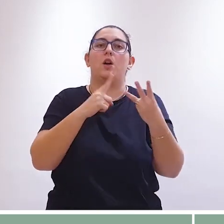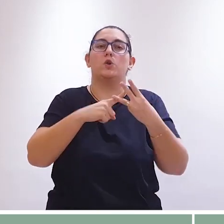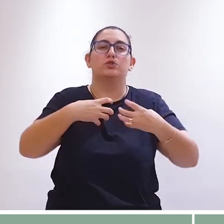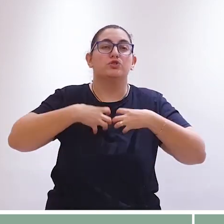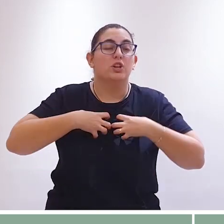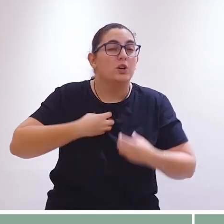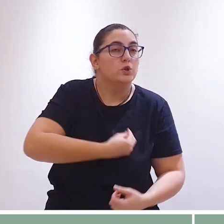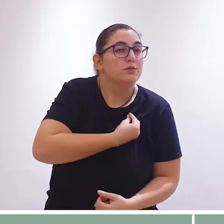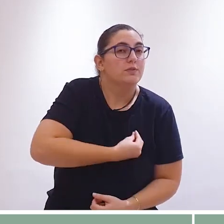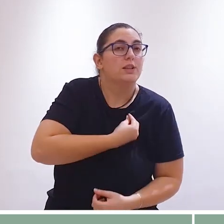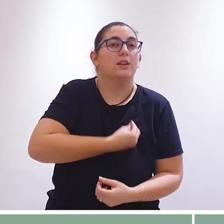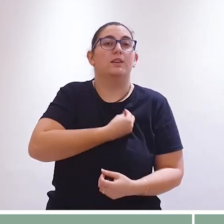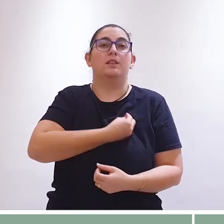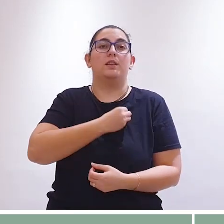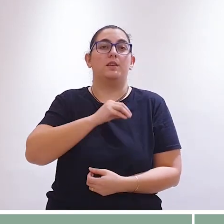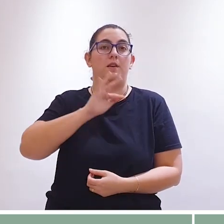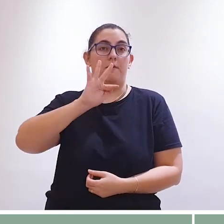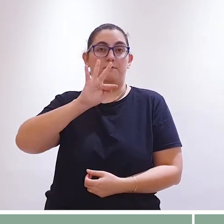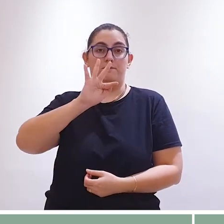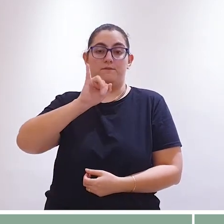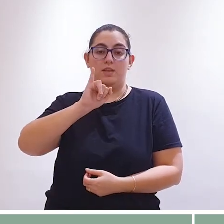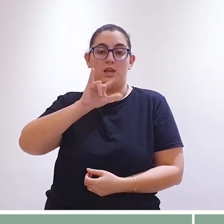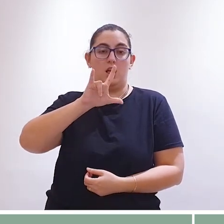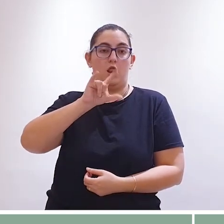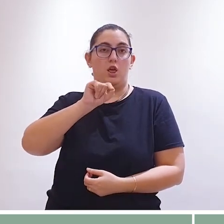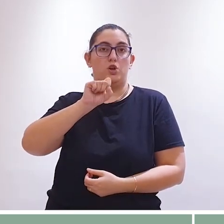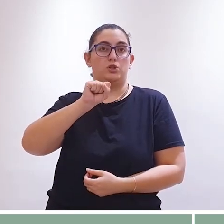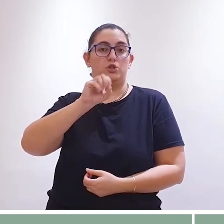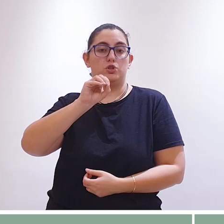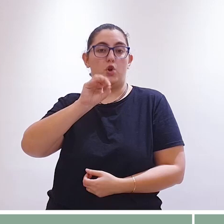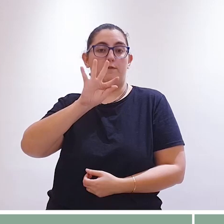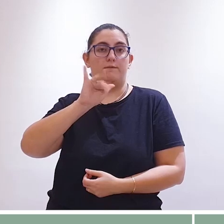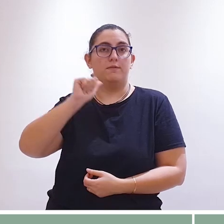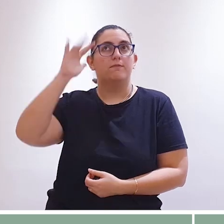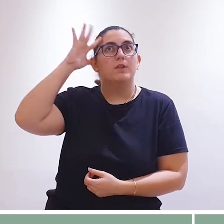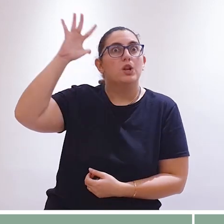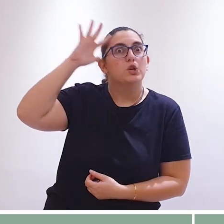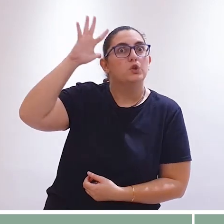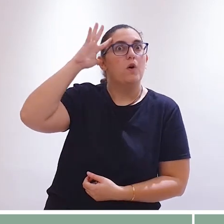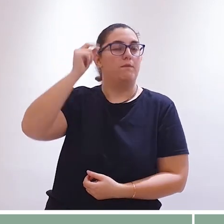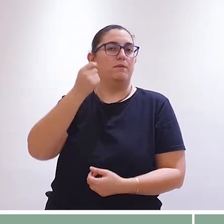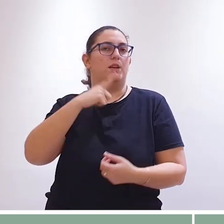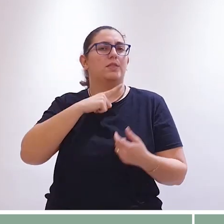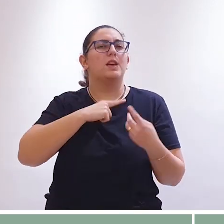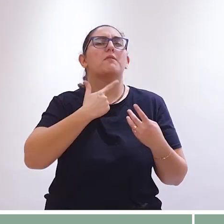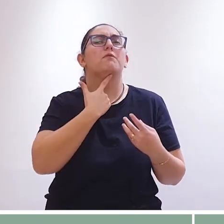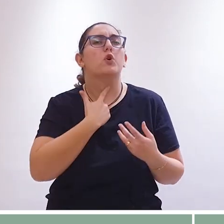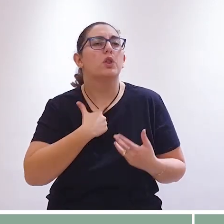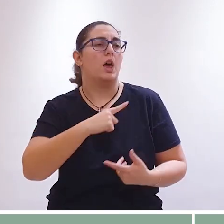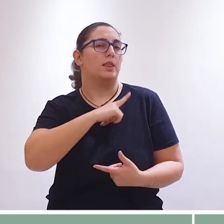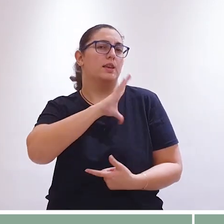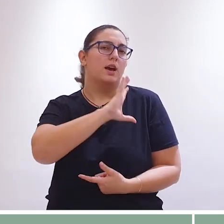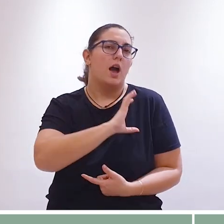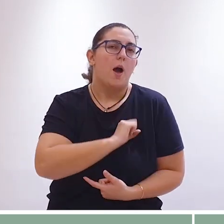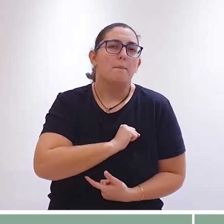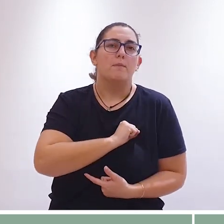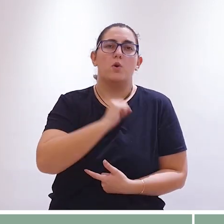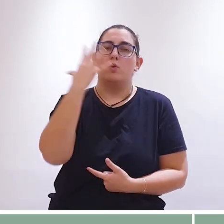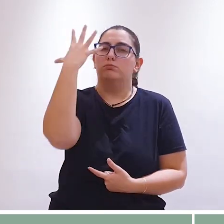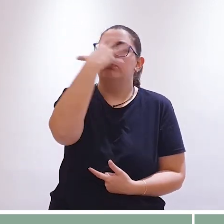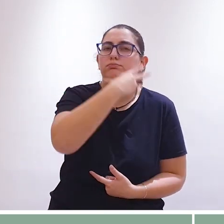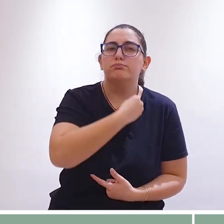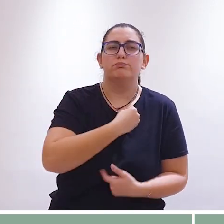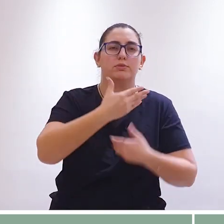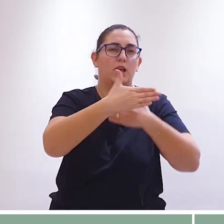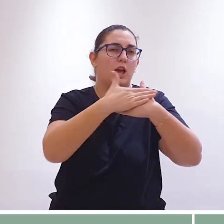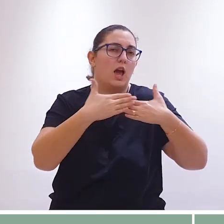arte, filosofia de vida. Há desejos em nós que devem ser saciados. Há fome de amor,